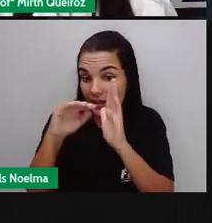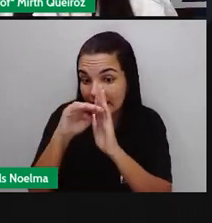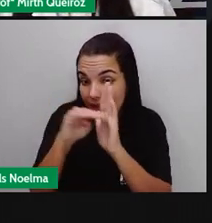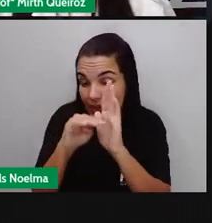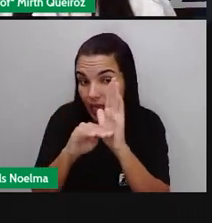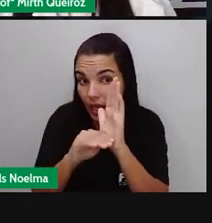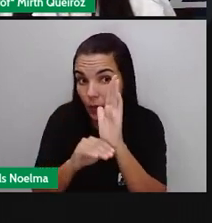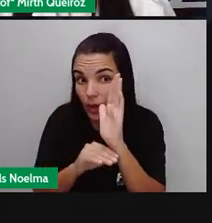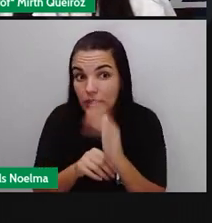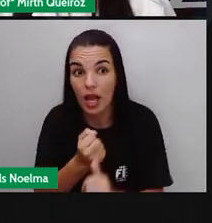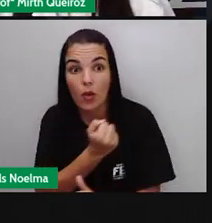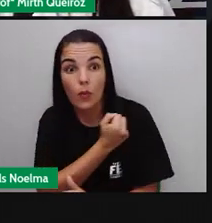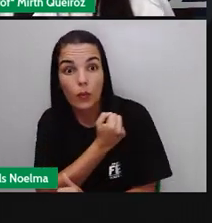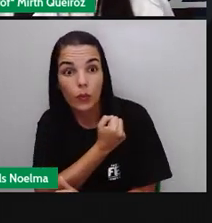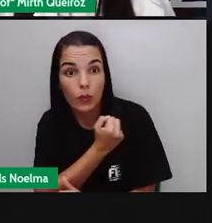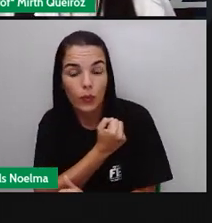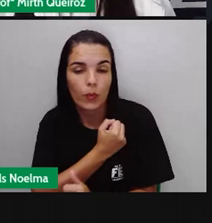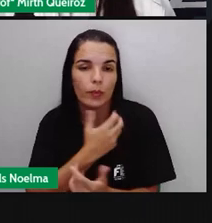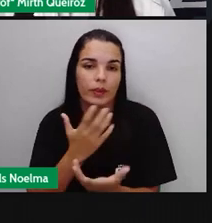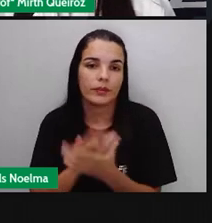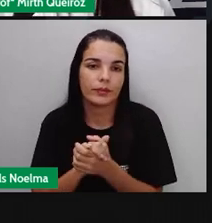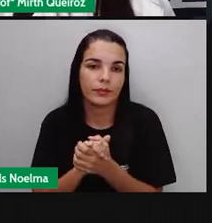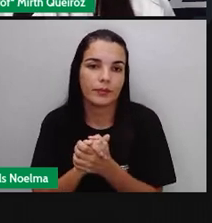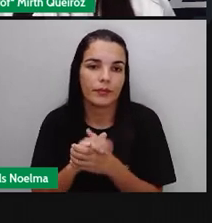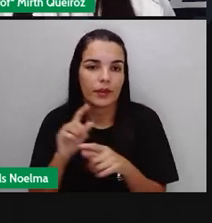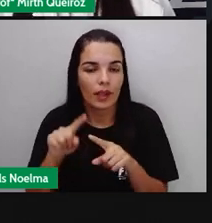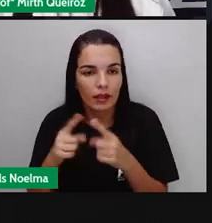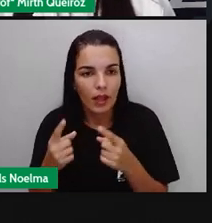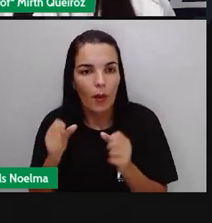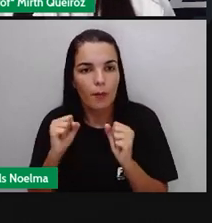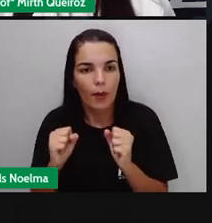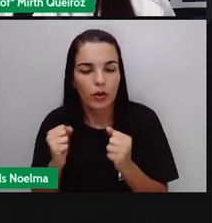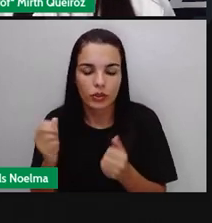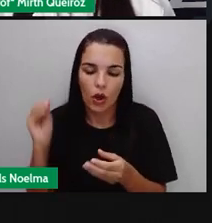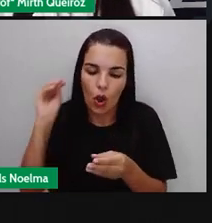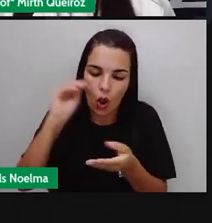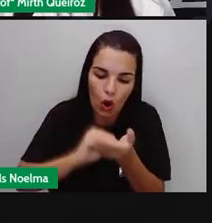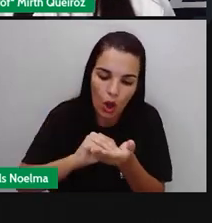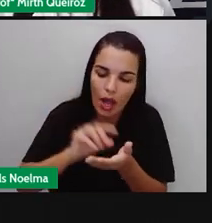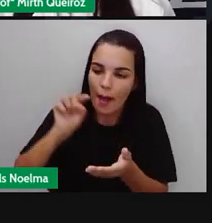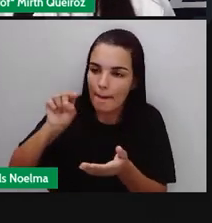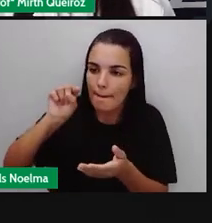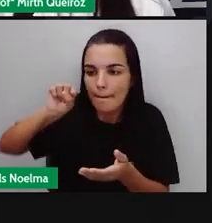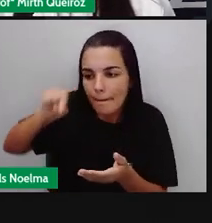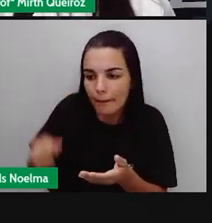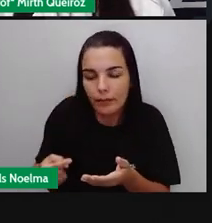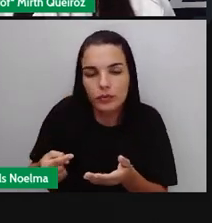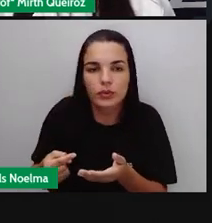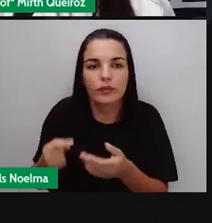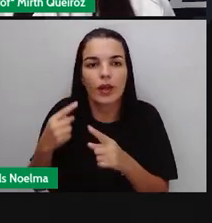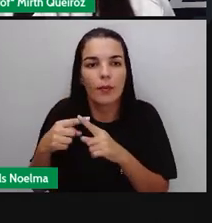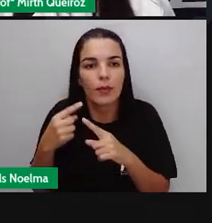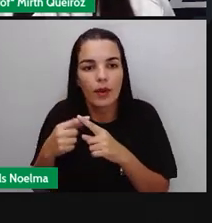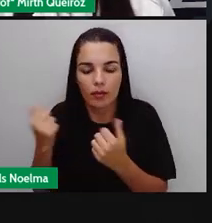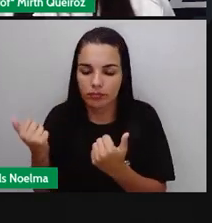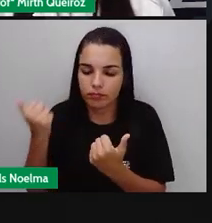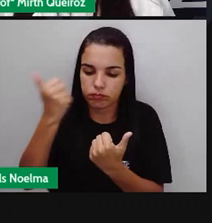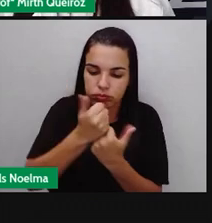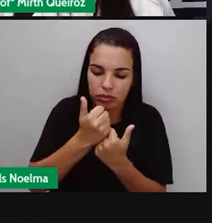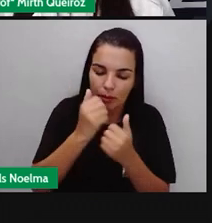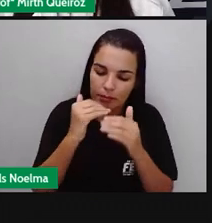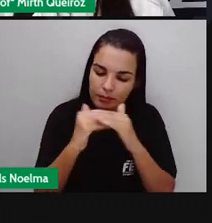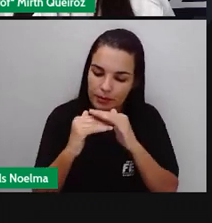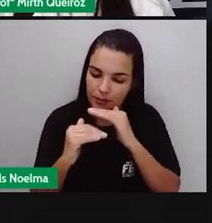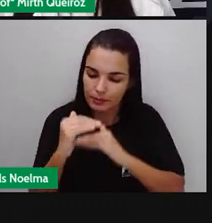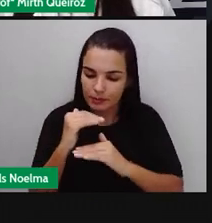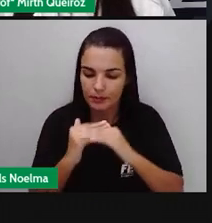aí, certo? Enunciados. São gratuitos para os reconhecidamente pobres na forma da lei. Dois pontos. O registro